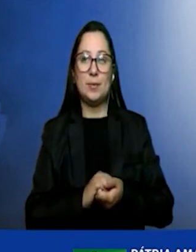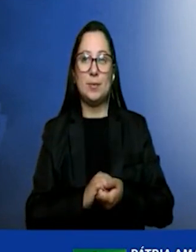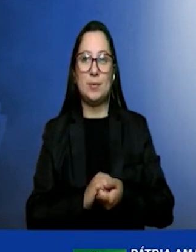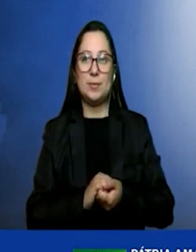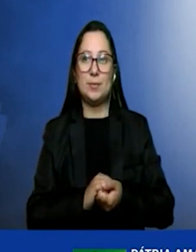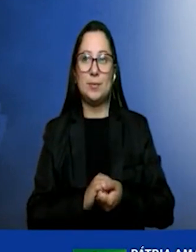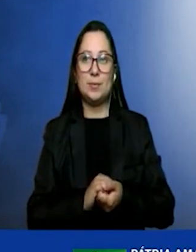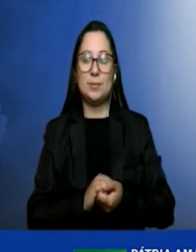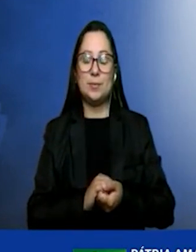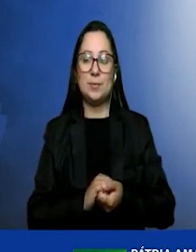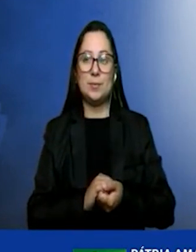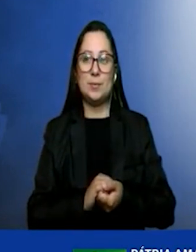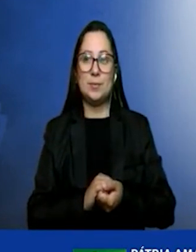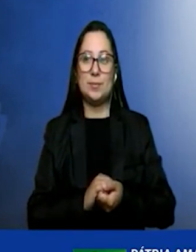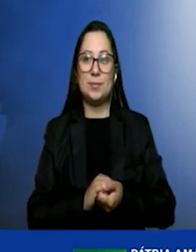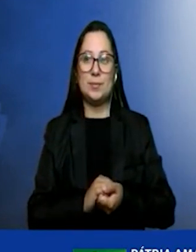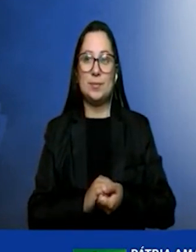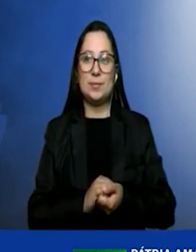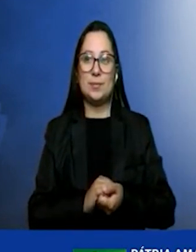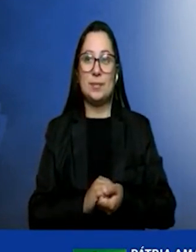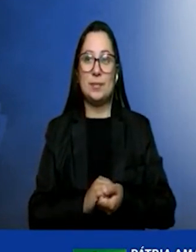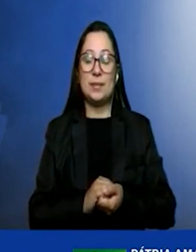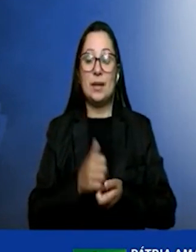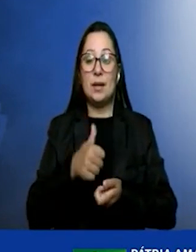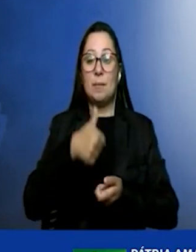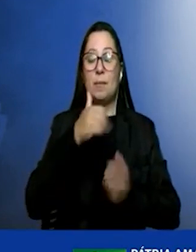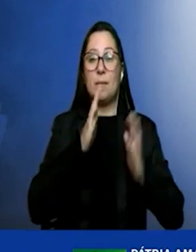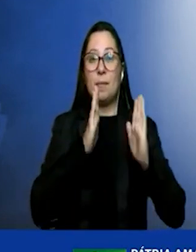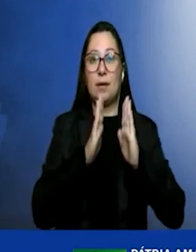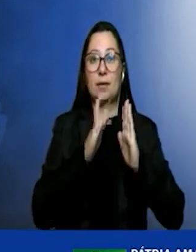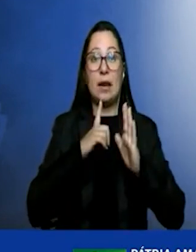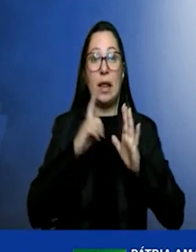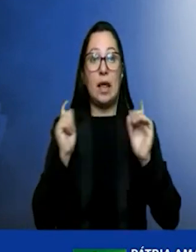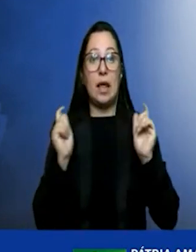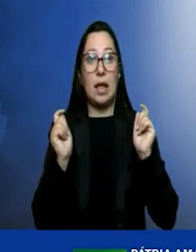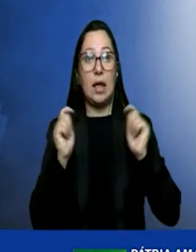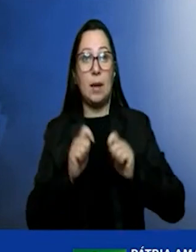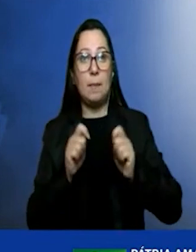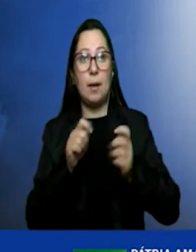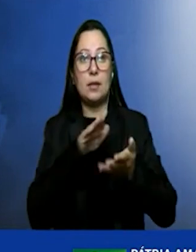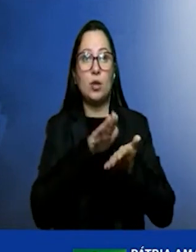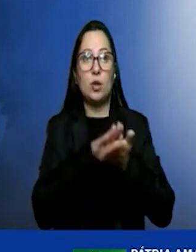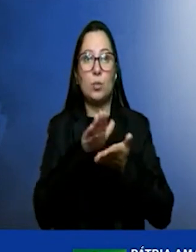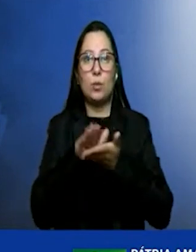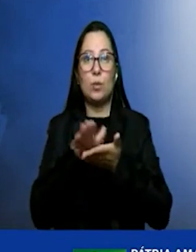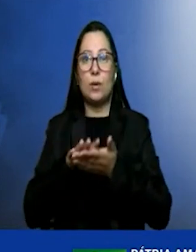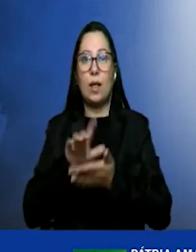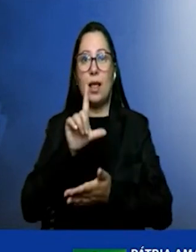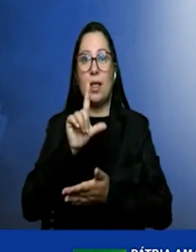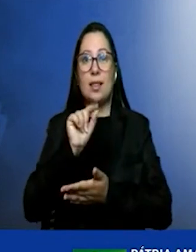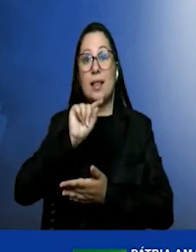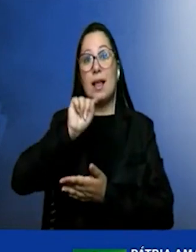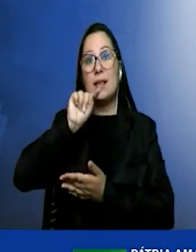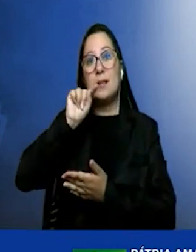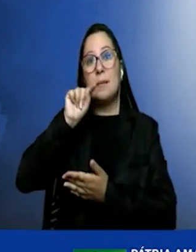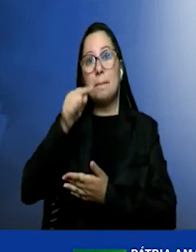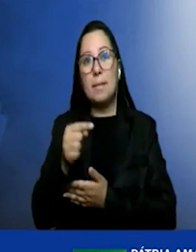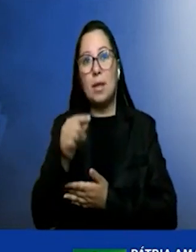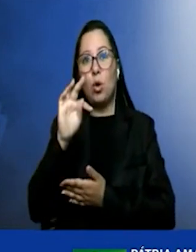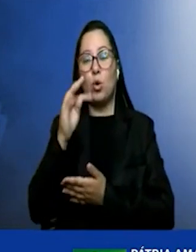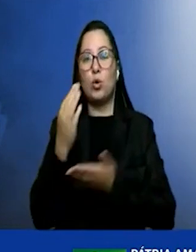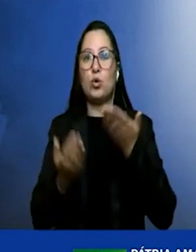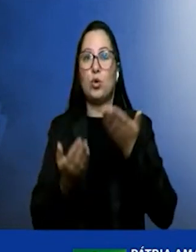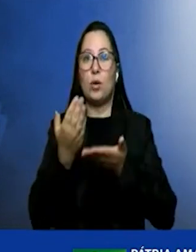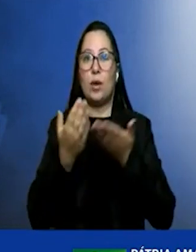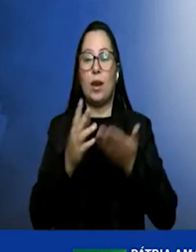Em sua primeira fase terá capacidade de produção de 10 mil toneladas ano de hidrogênio